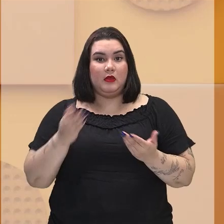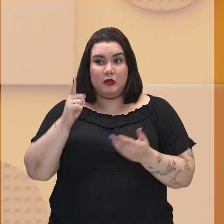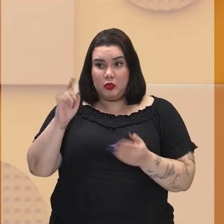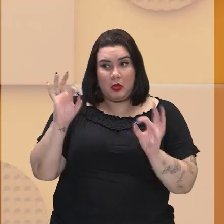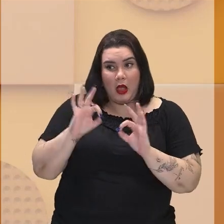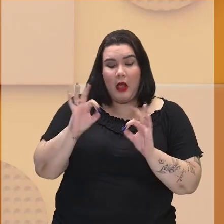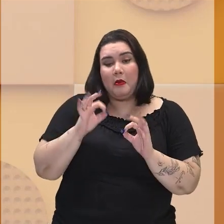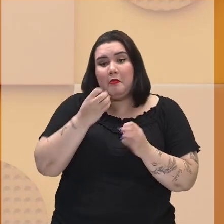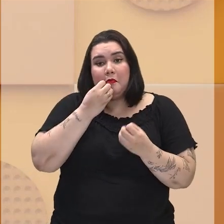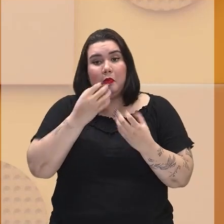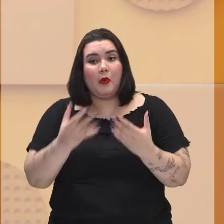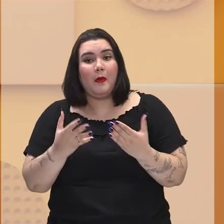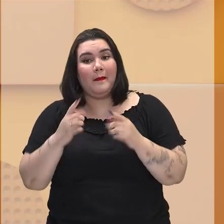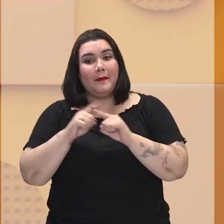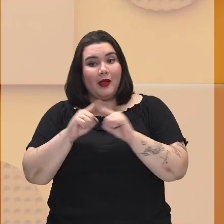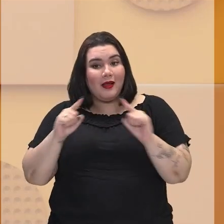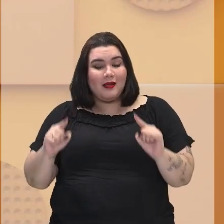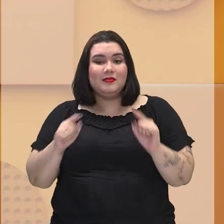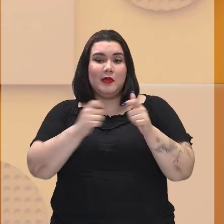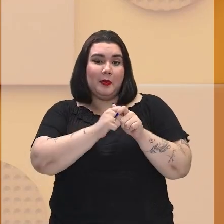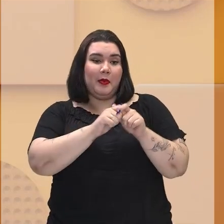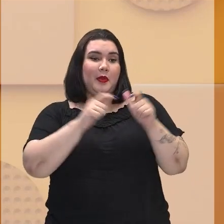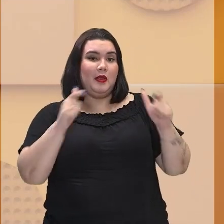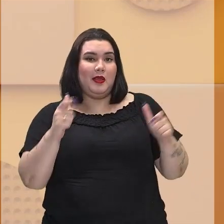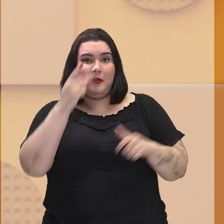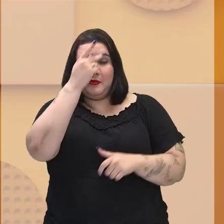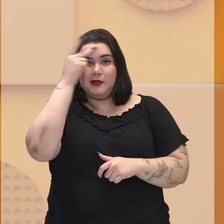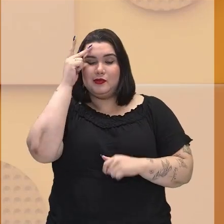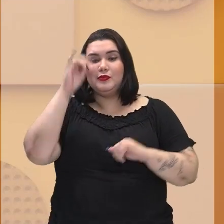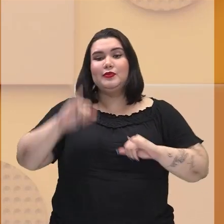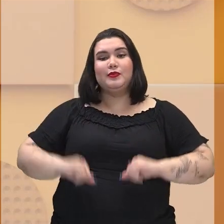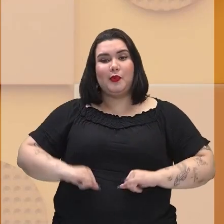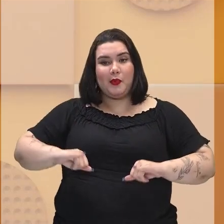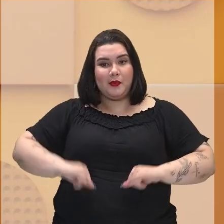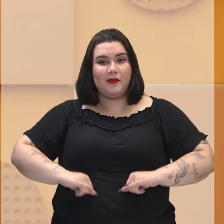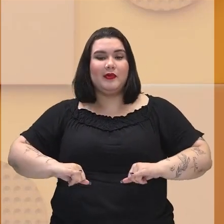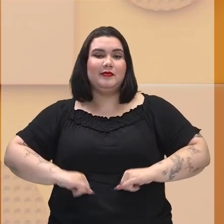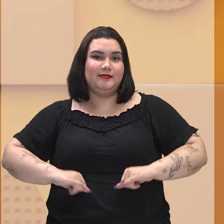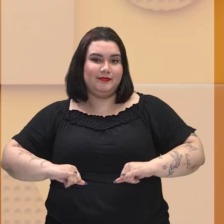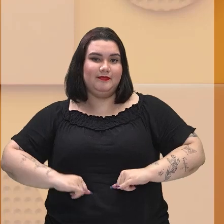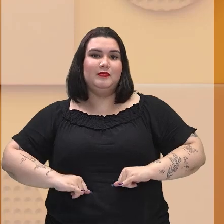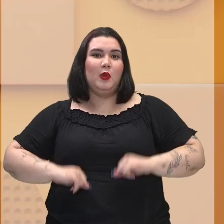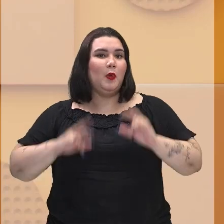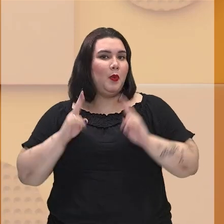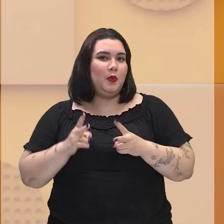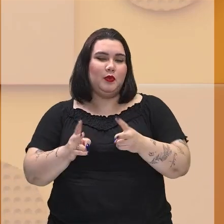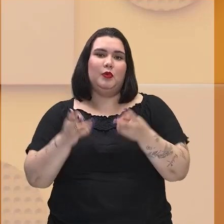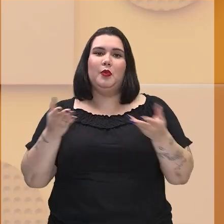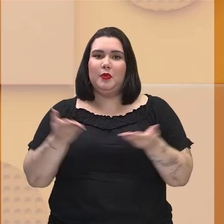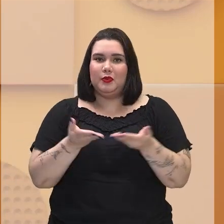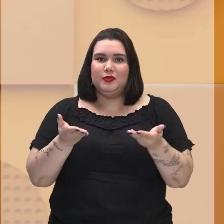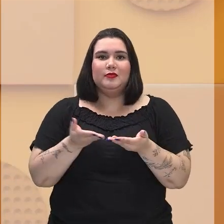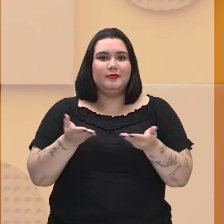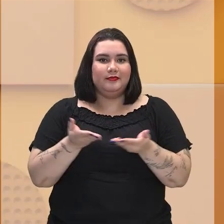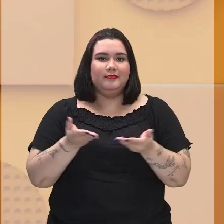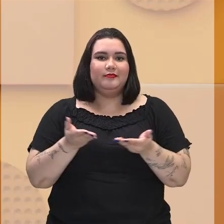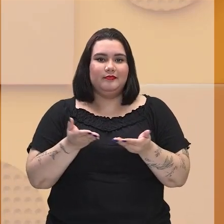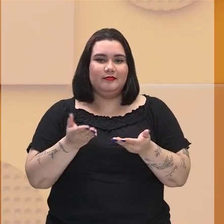feliz por você, mas infelizmente, muitas pessoas no Brasil hoje ainda sofrem essa extrema